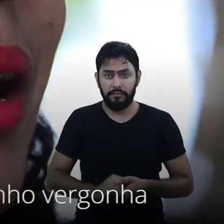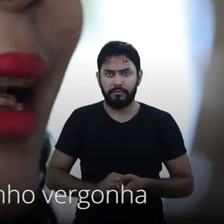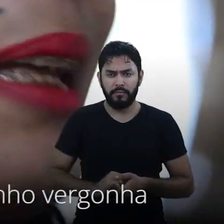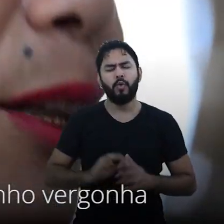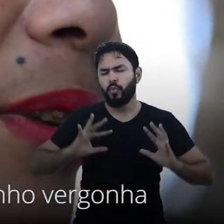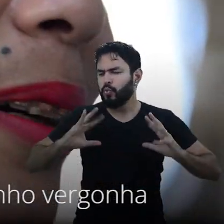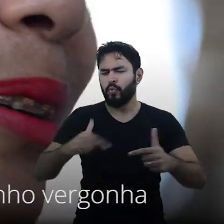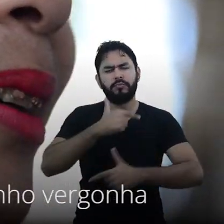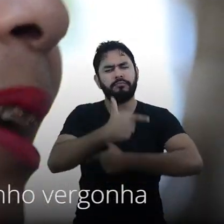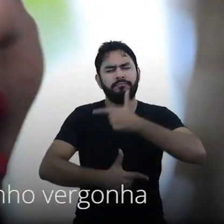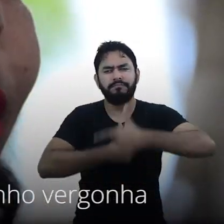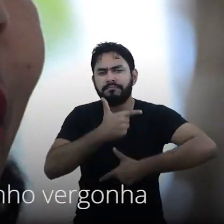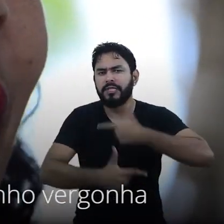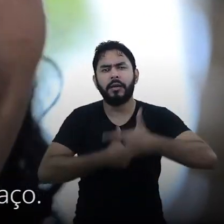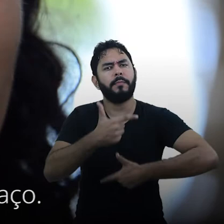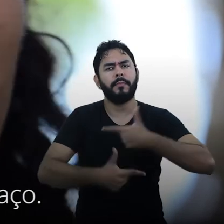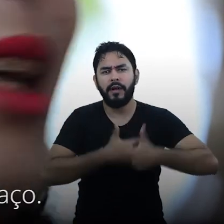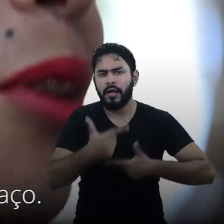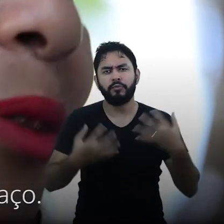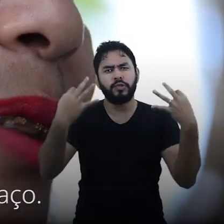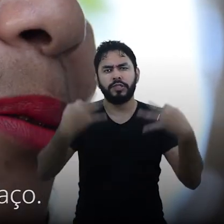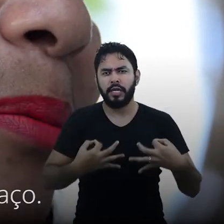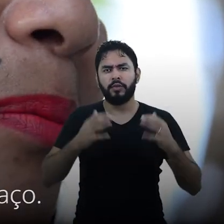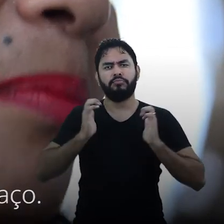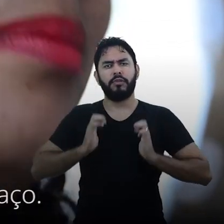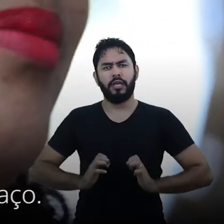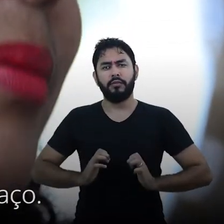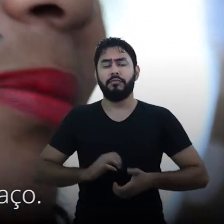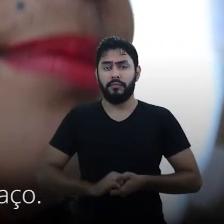Todo trabalho ele é digno, né? E eu não tenho vergonha de nada daquilo que eu faço.